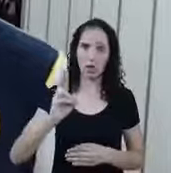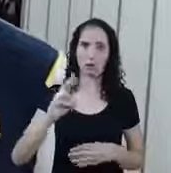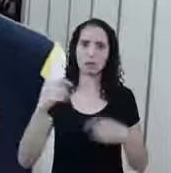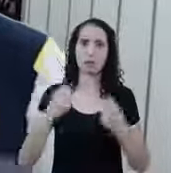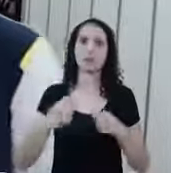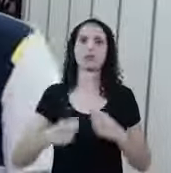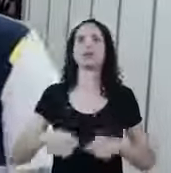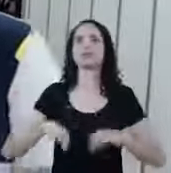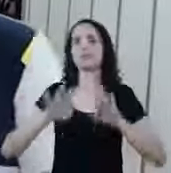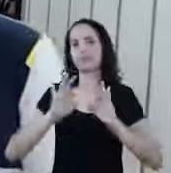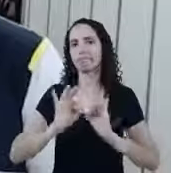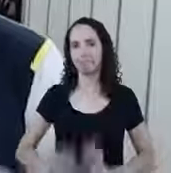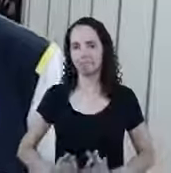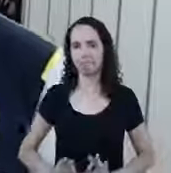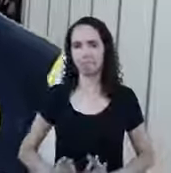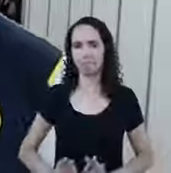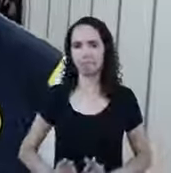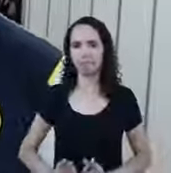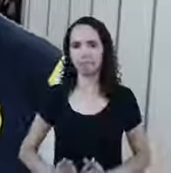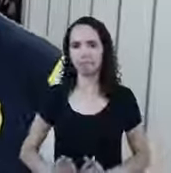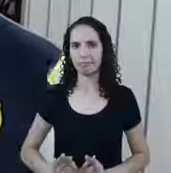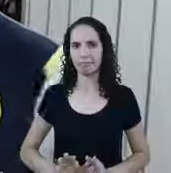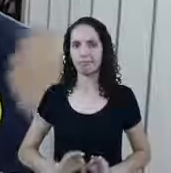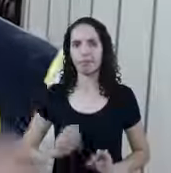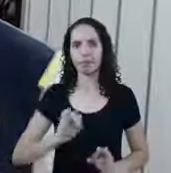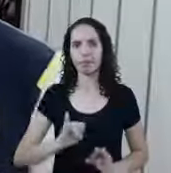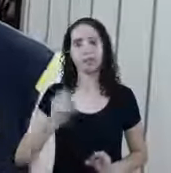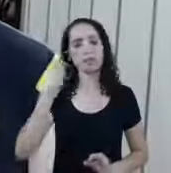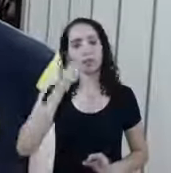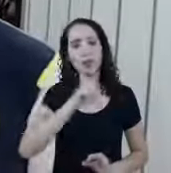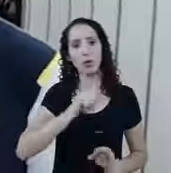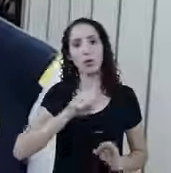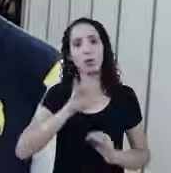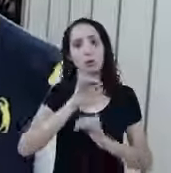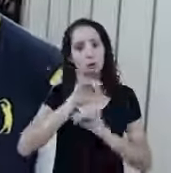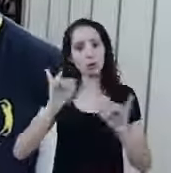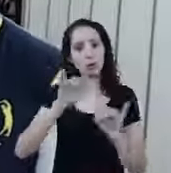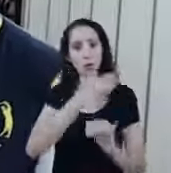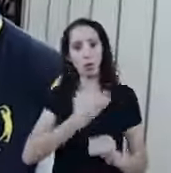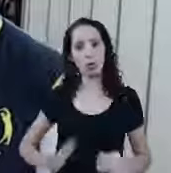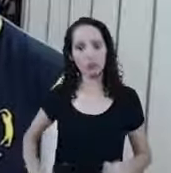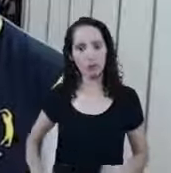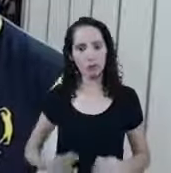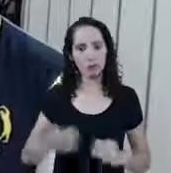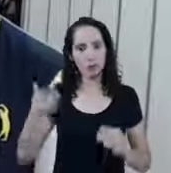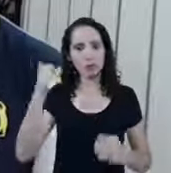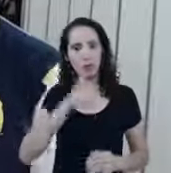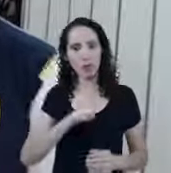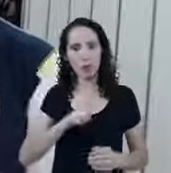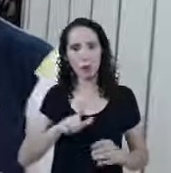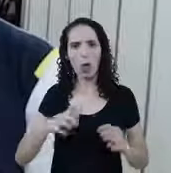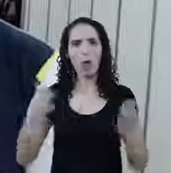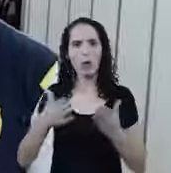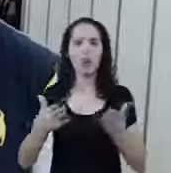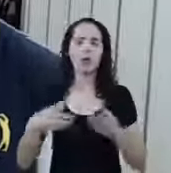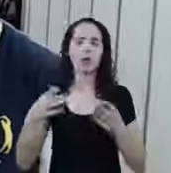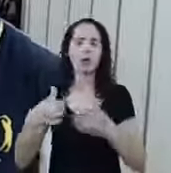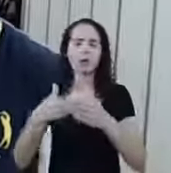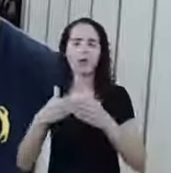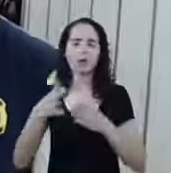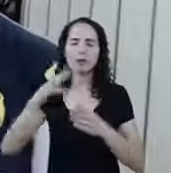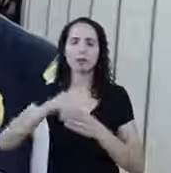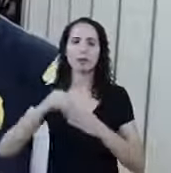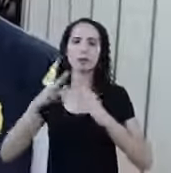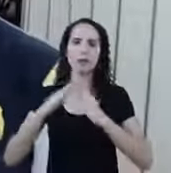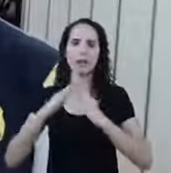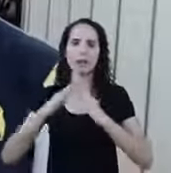Não foi todo esse tempo De não declarar Mas que nesse momento Você possa ter Uma honestidade Dentro da tua casa Dentro do teu